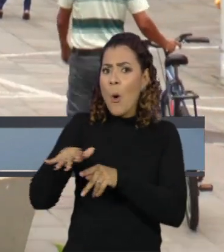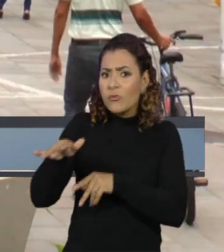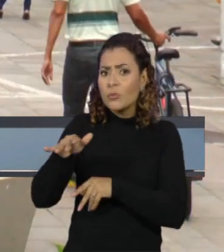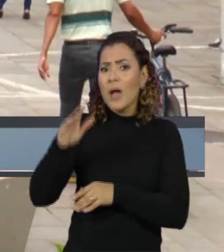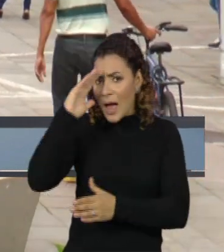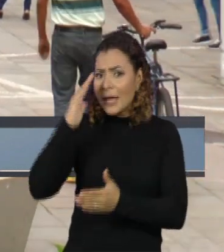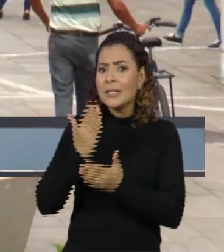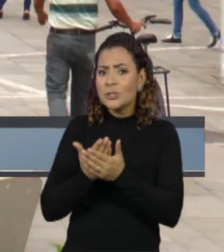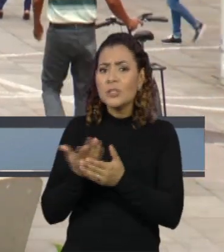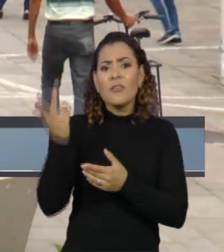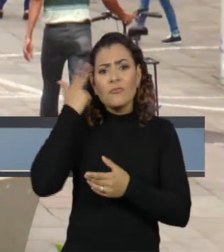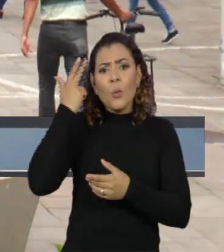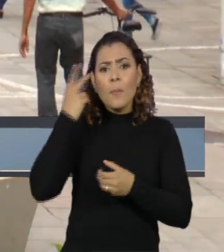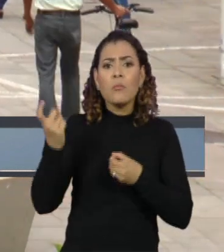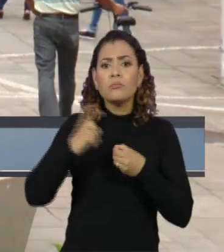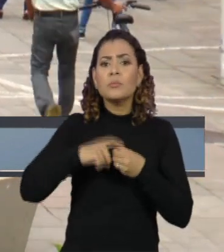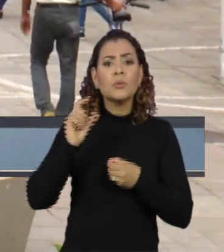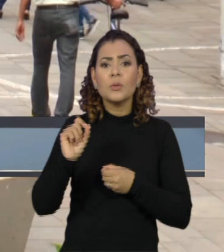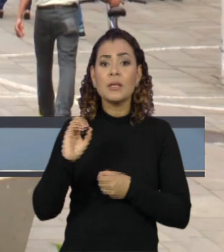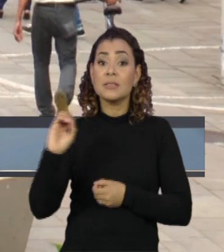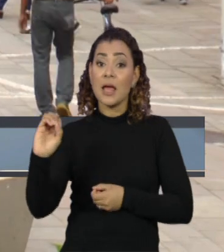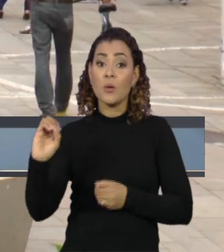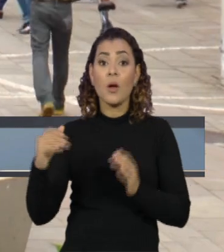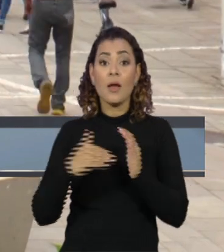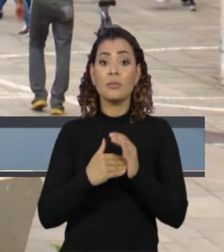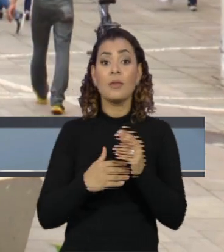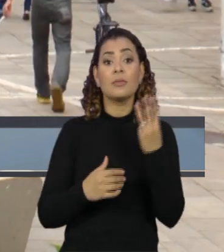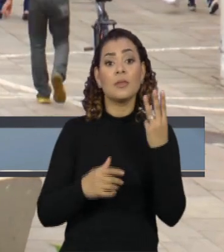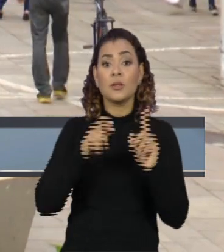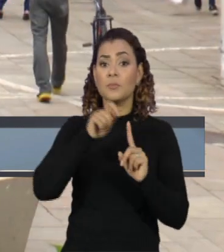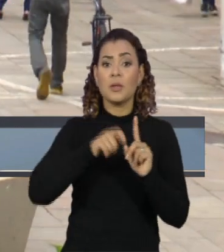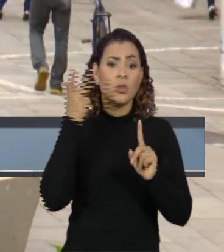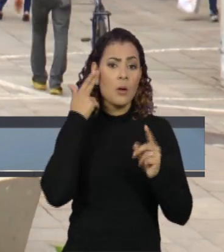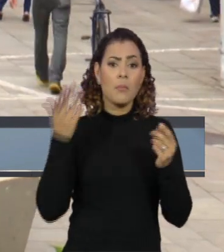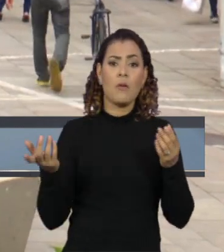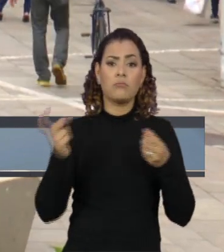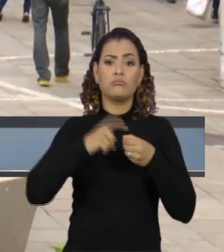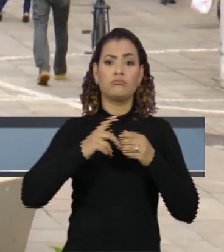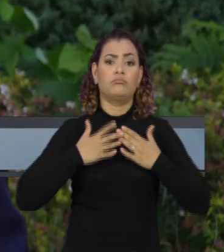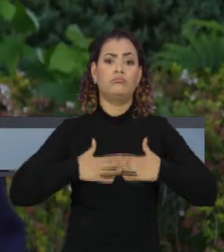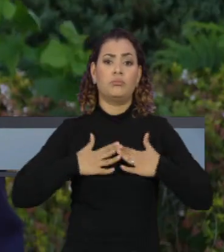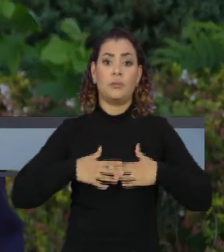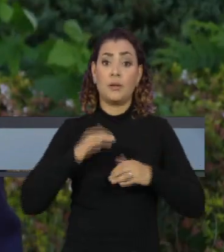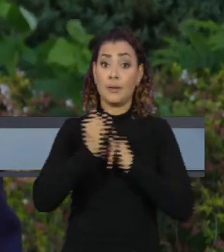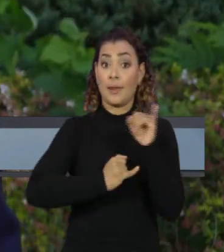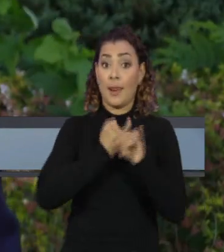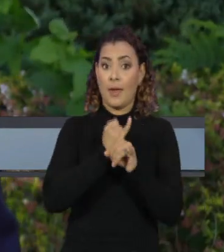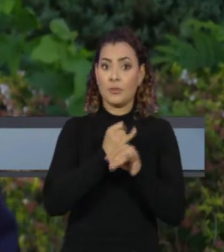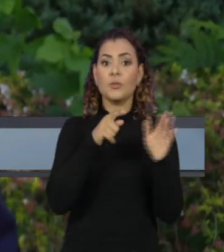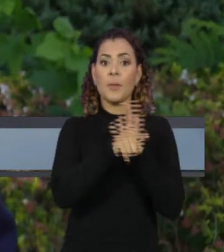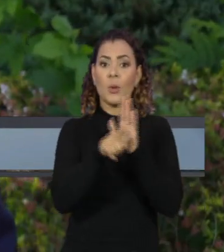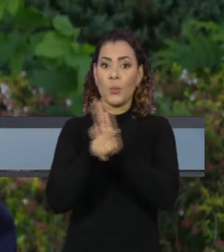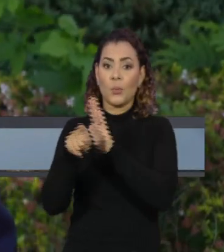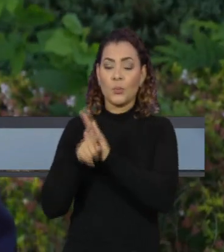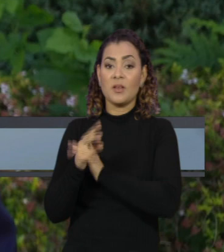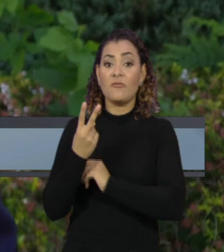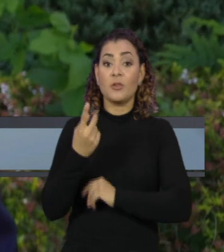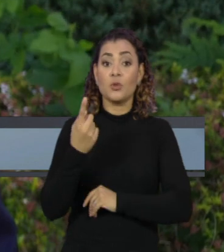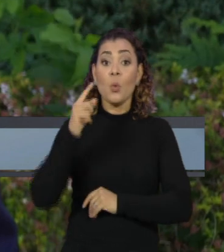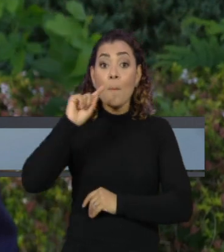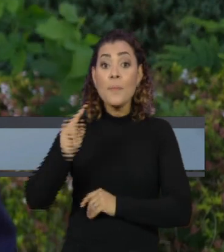creem na volta ao normal entre 0 e 3 meses. A pesquisa foi feita online e realizada com 21 mil